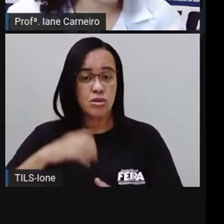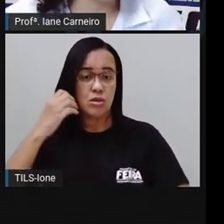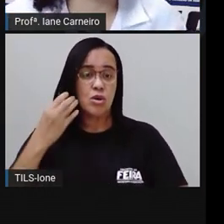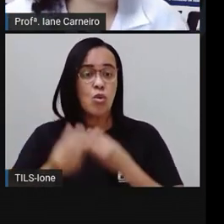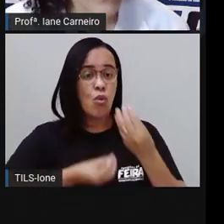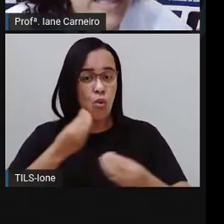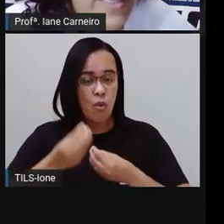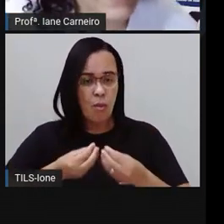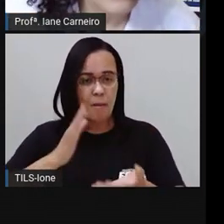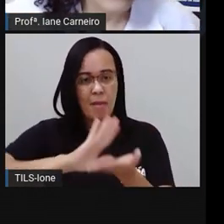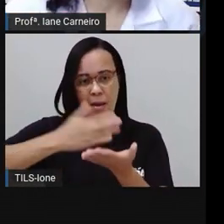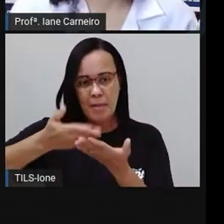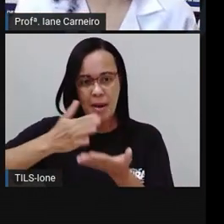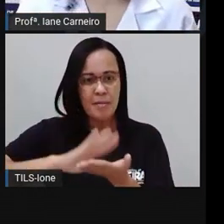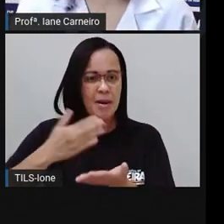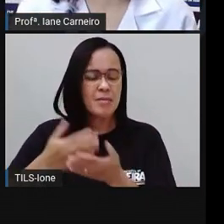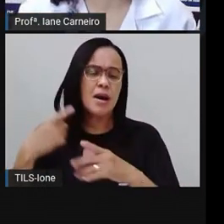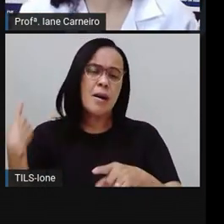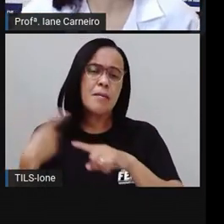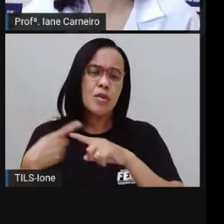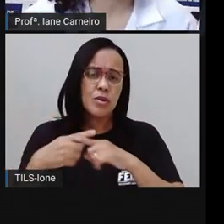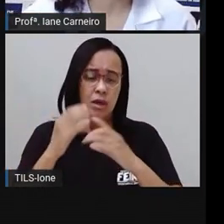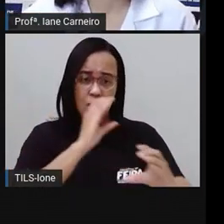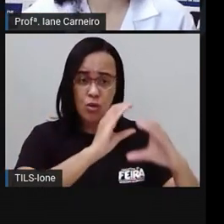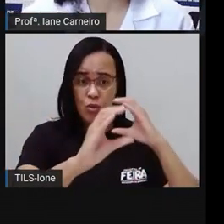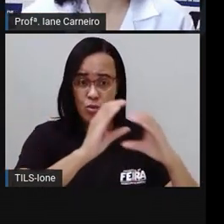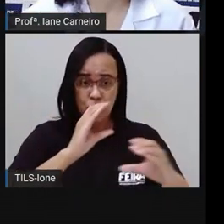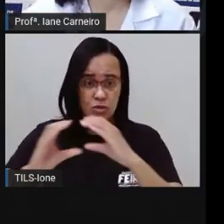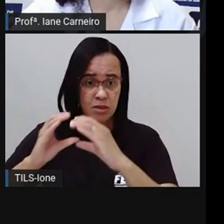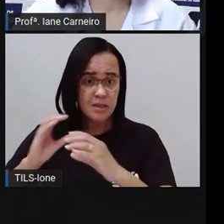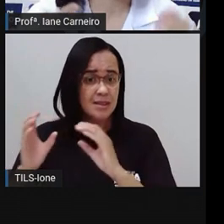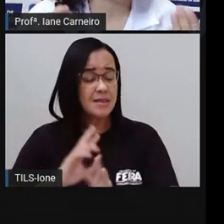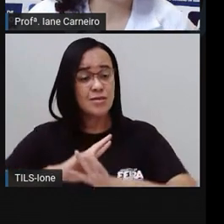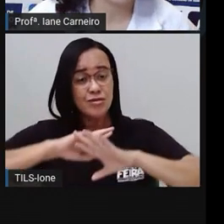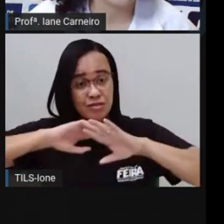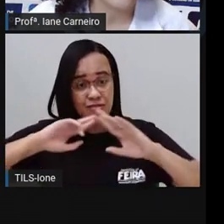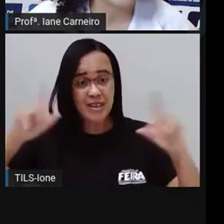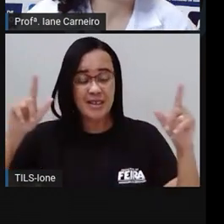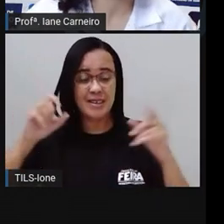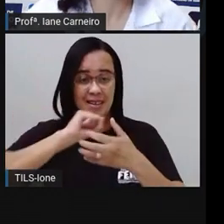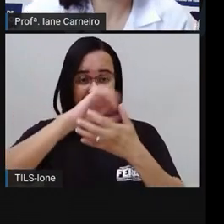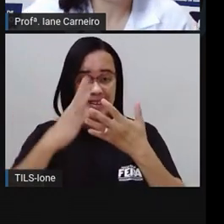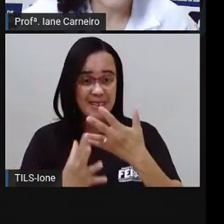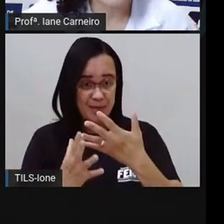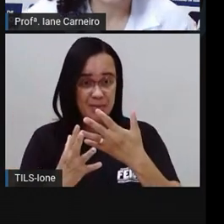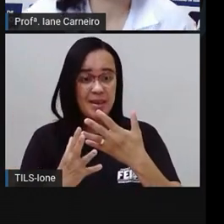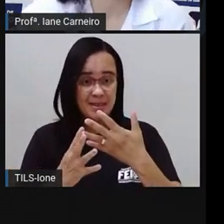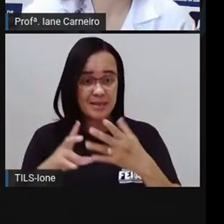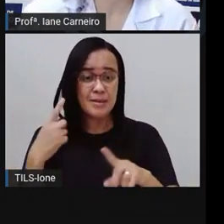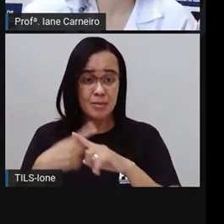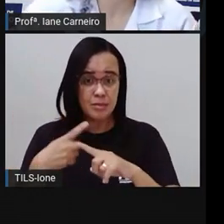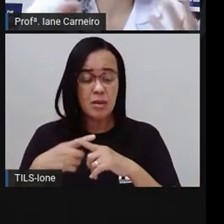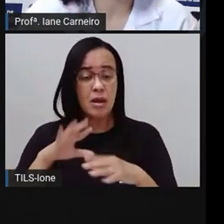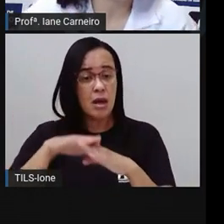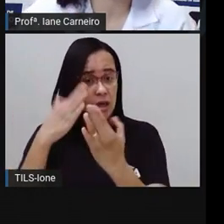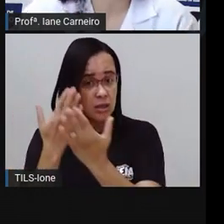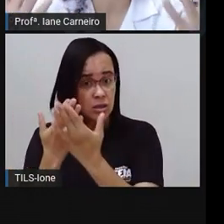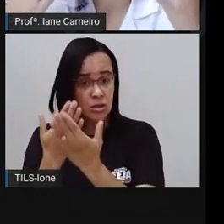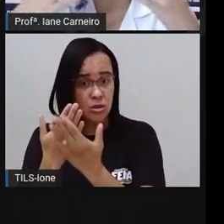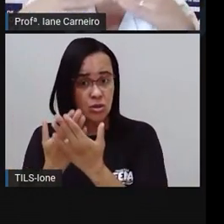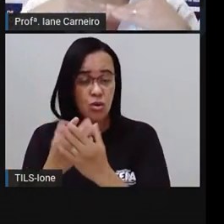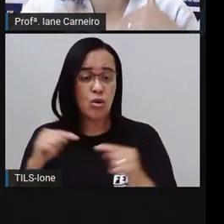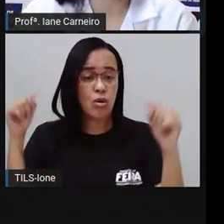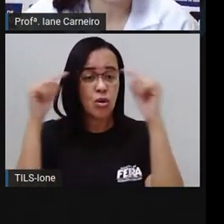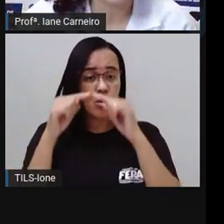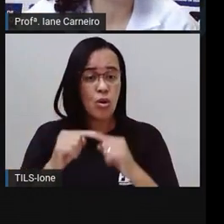maravilhoso, porque a escola permite a gente conviver com o diferente, né? Com pessoas que